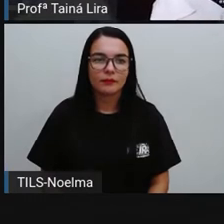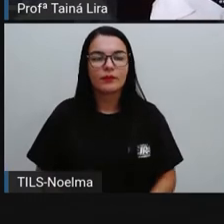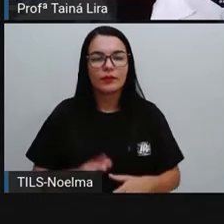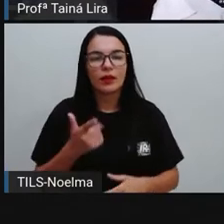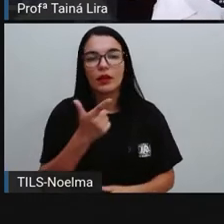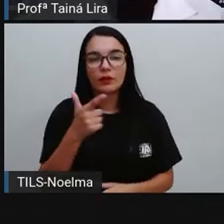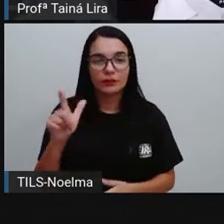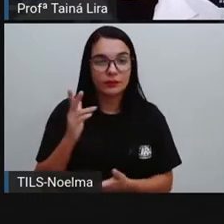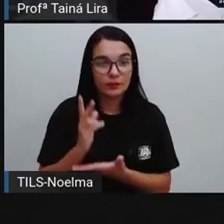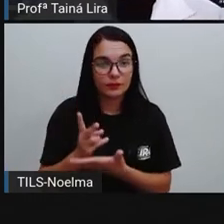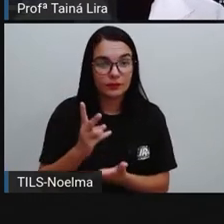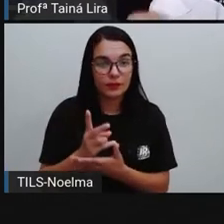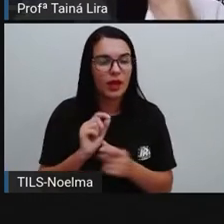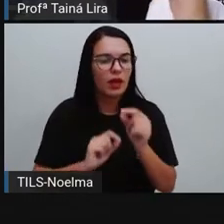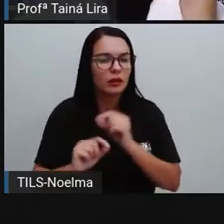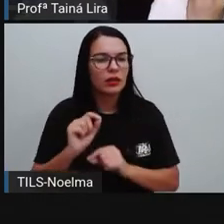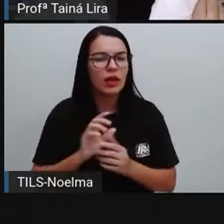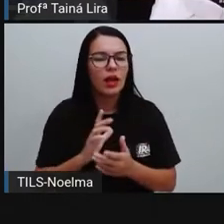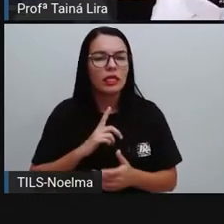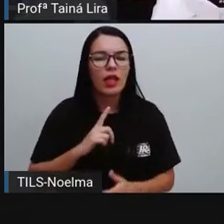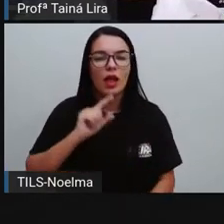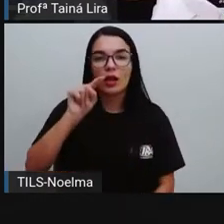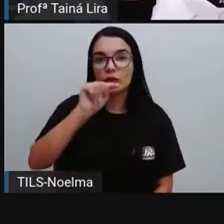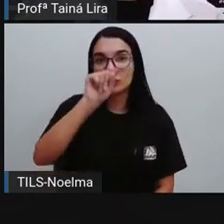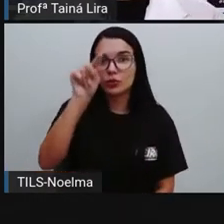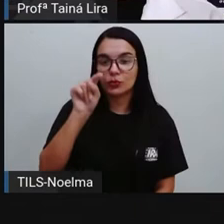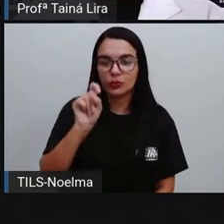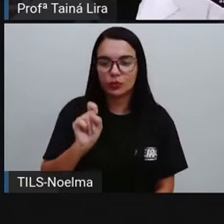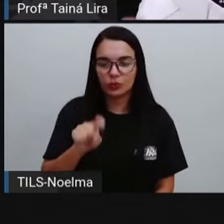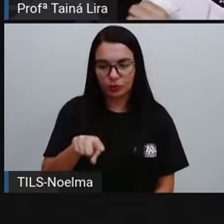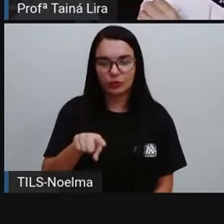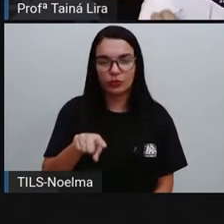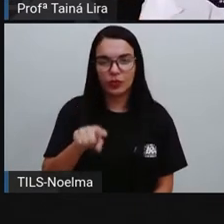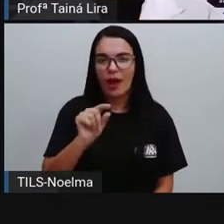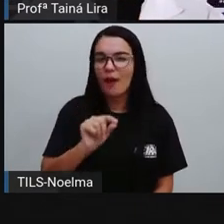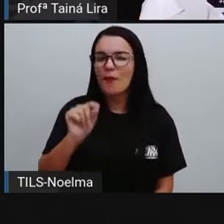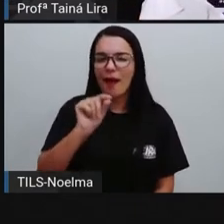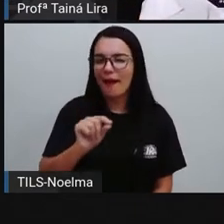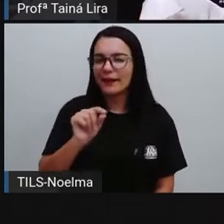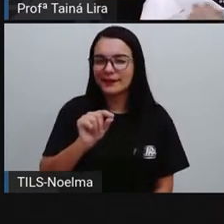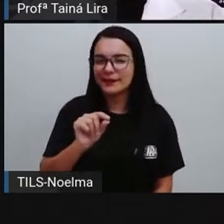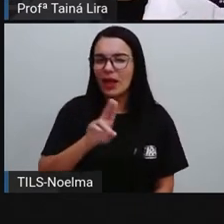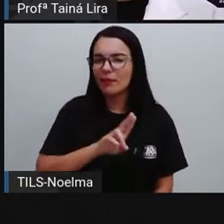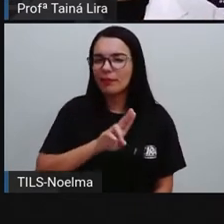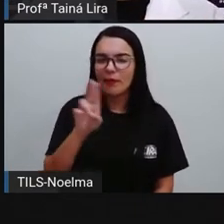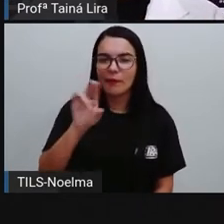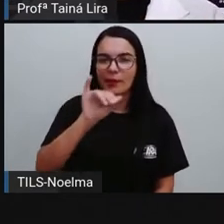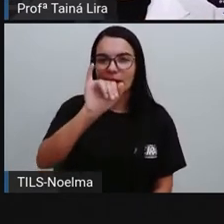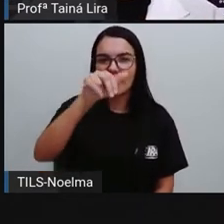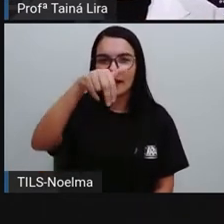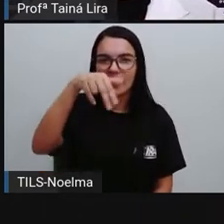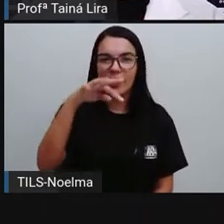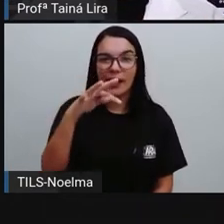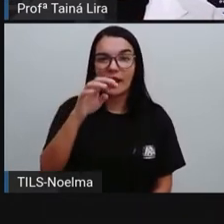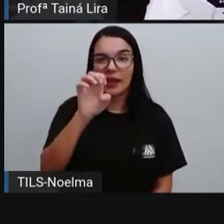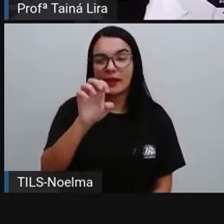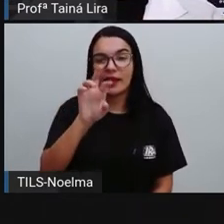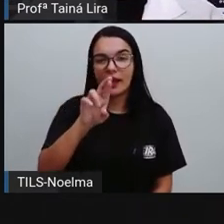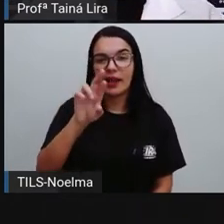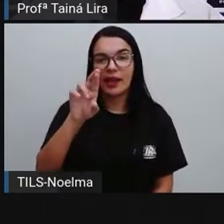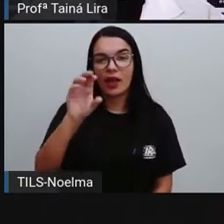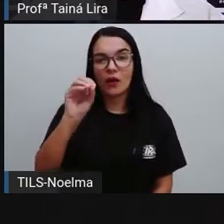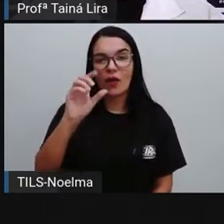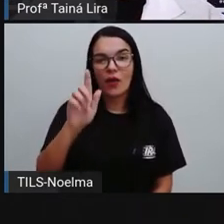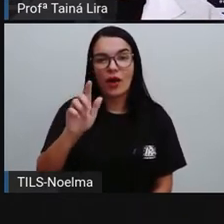Então, prosseguindo, temos a interrogação, que é, ó, a função é fazer perguntas. Olha lá,